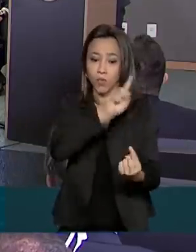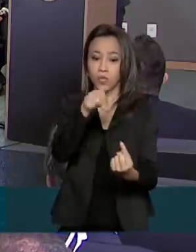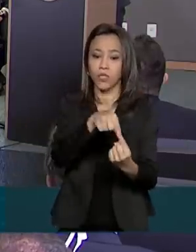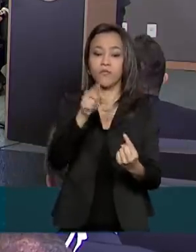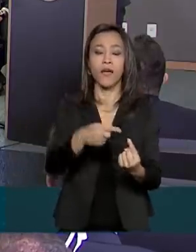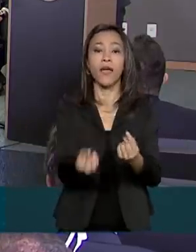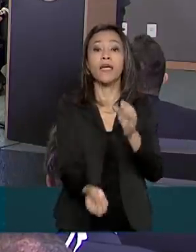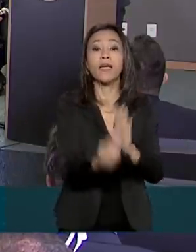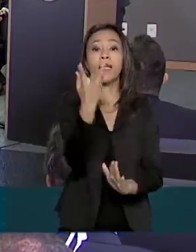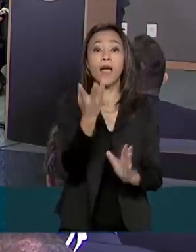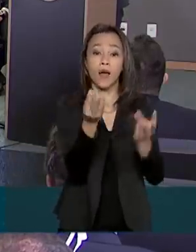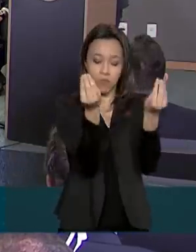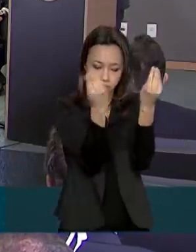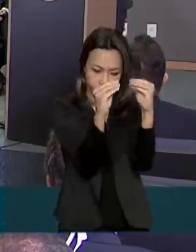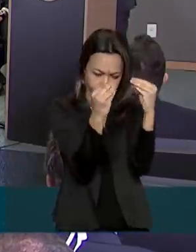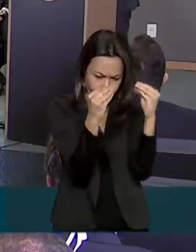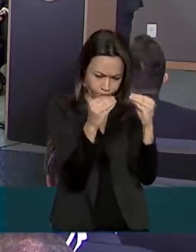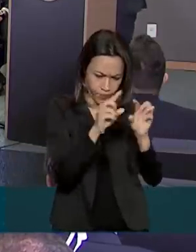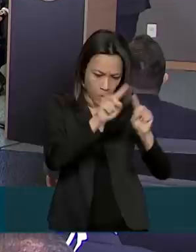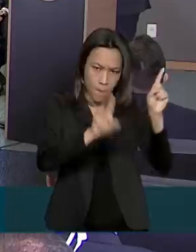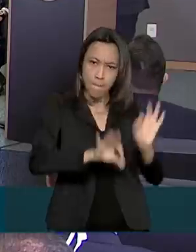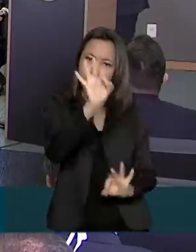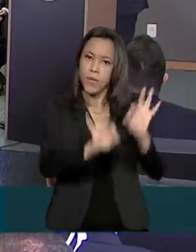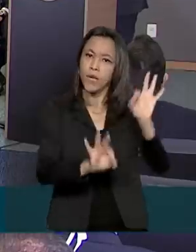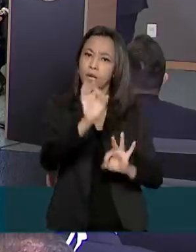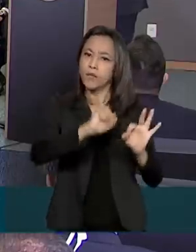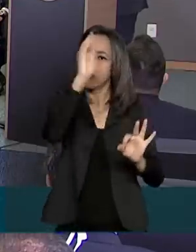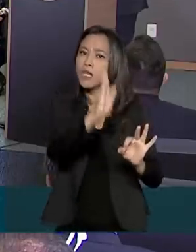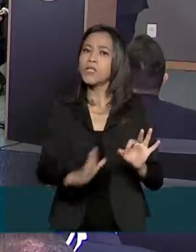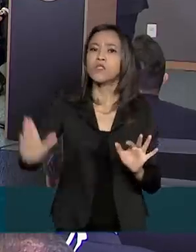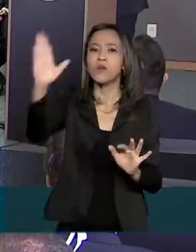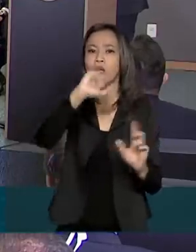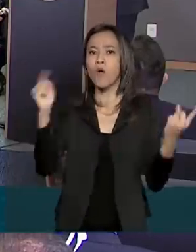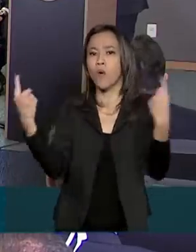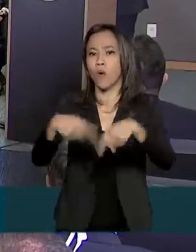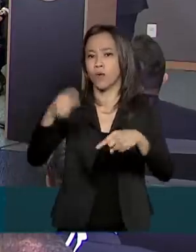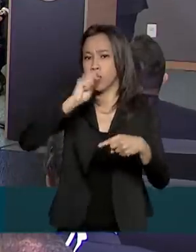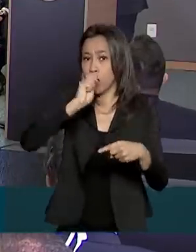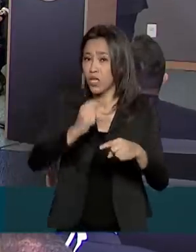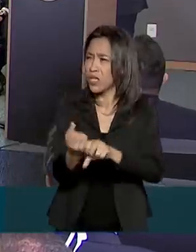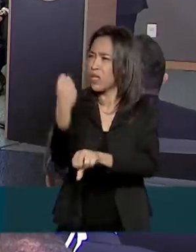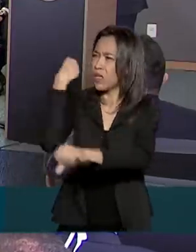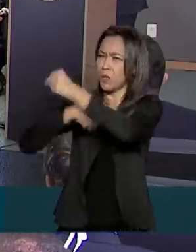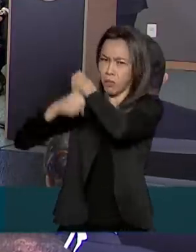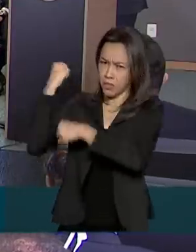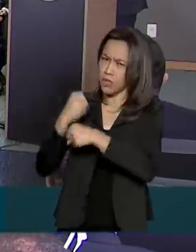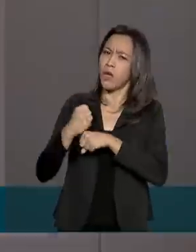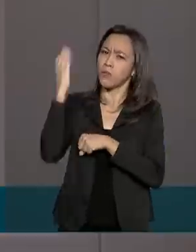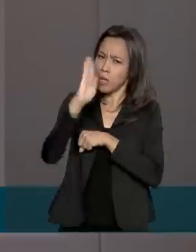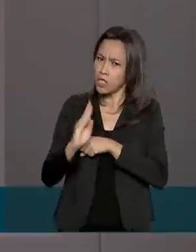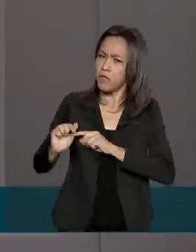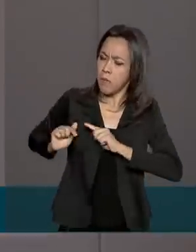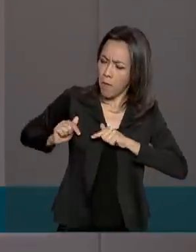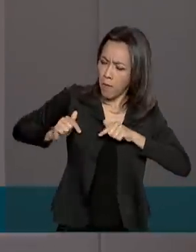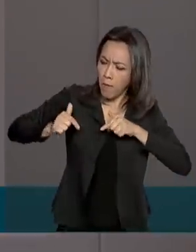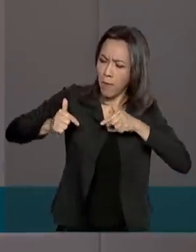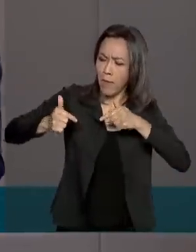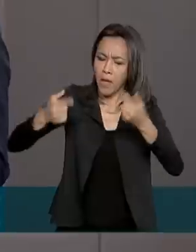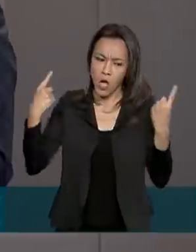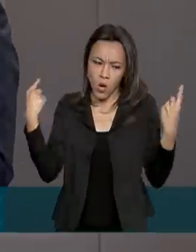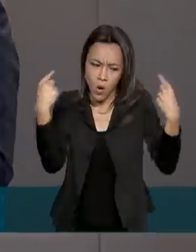de políticas sobre drogas. Desde abril do ano passado, o Brasil trabalha nessa política, com foco na repressão ao